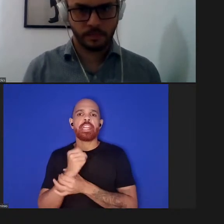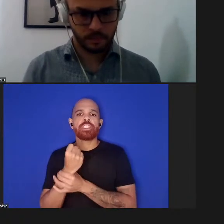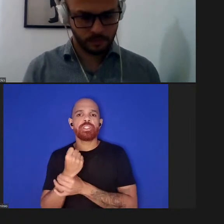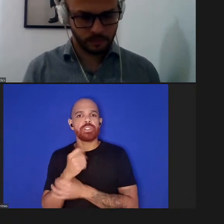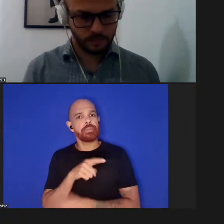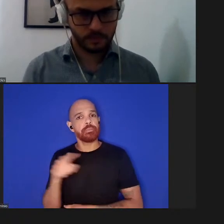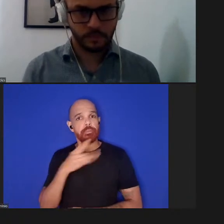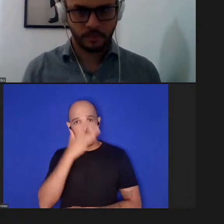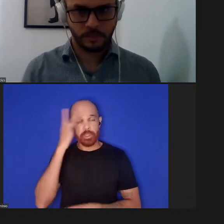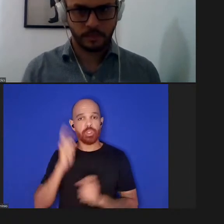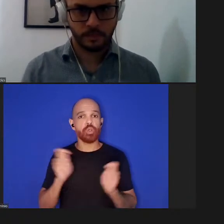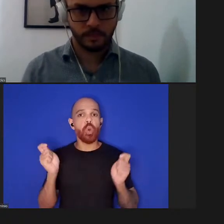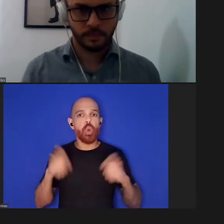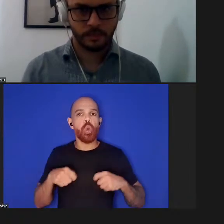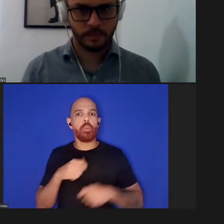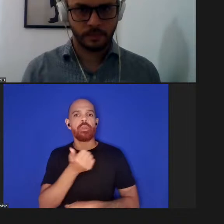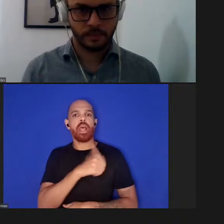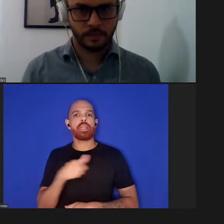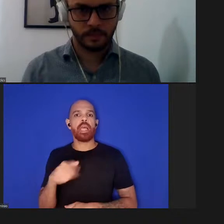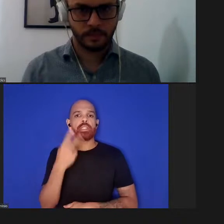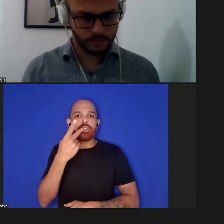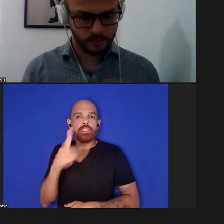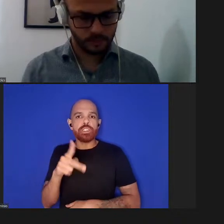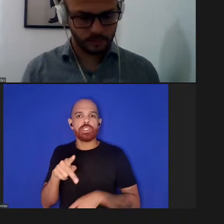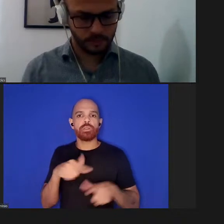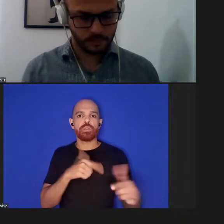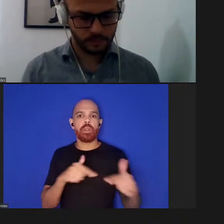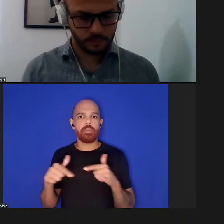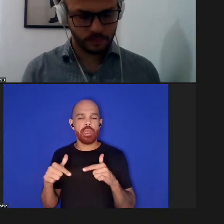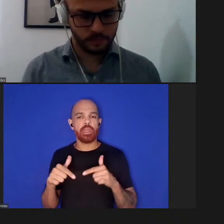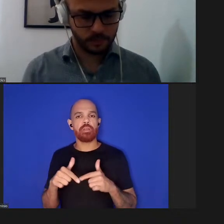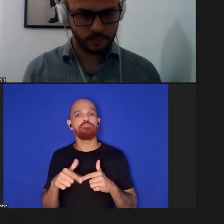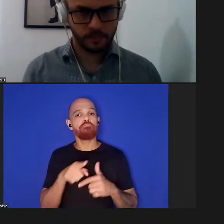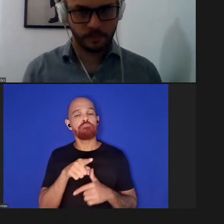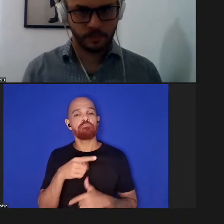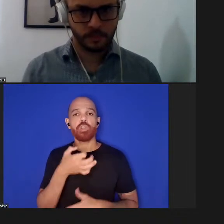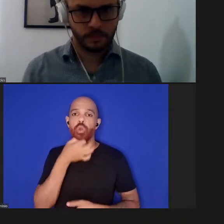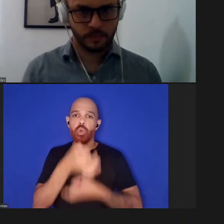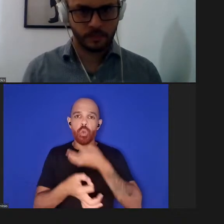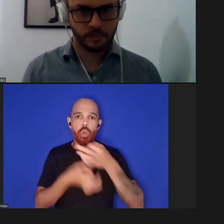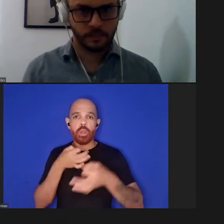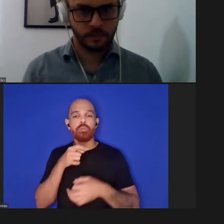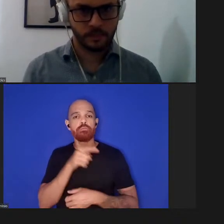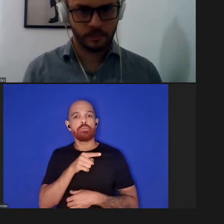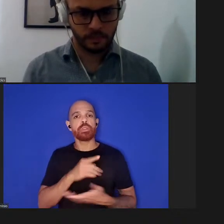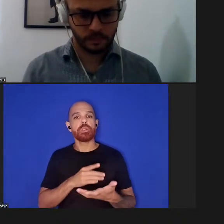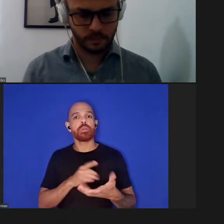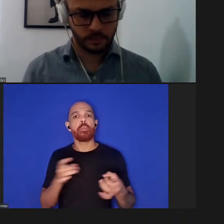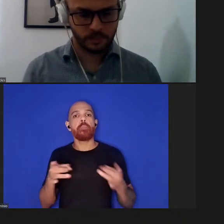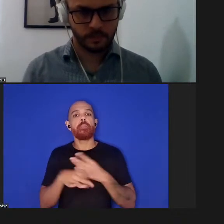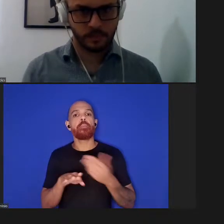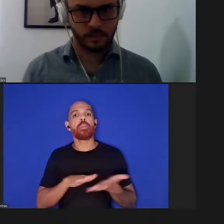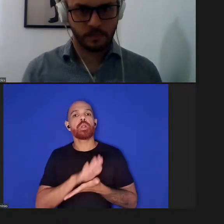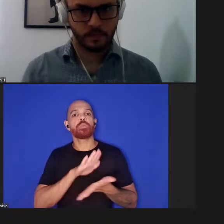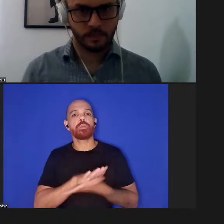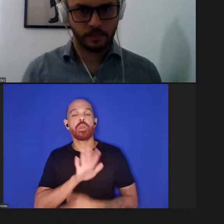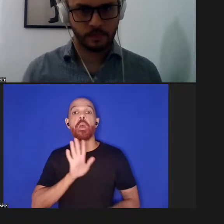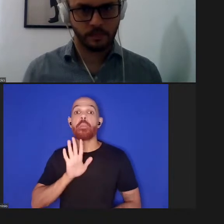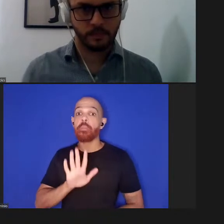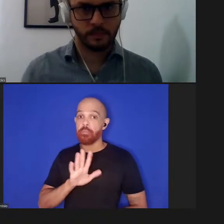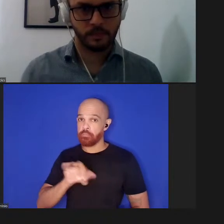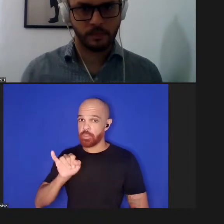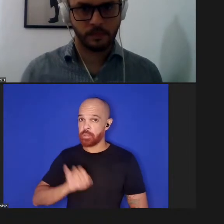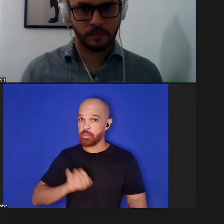competentes analisaram o seu trabalho e que considerem que esteja pronto para publicação mas a coisa importante